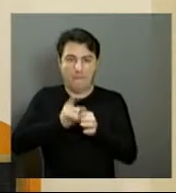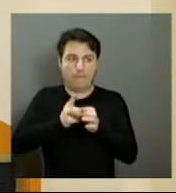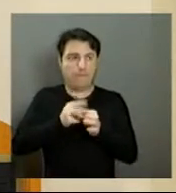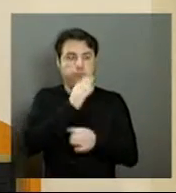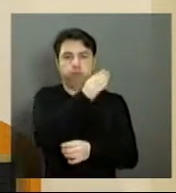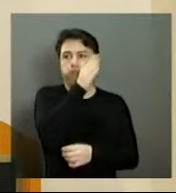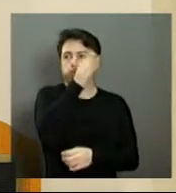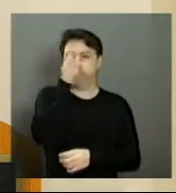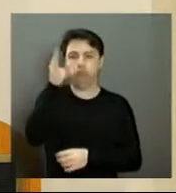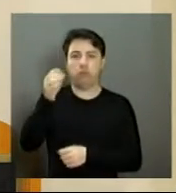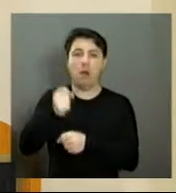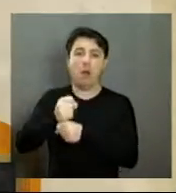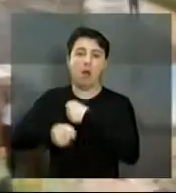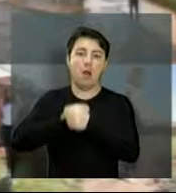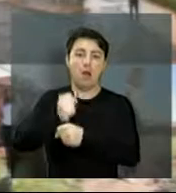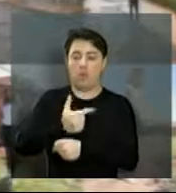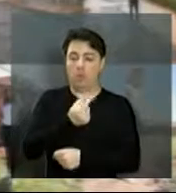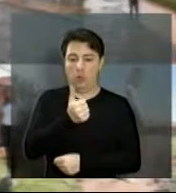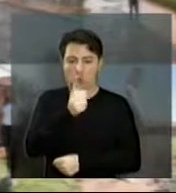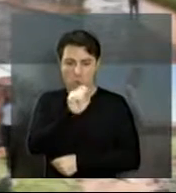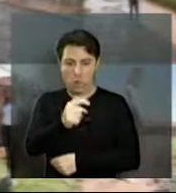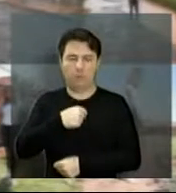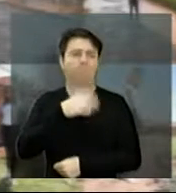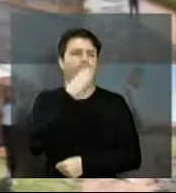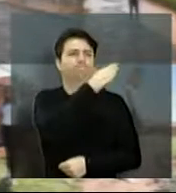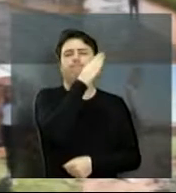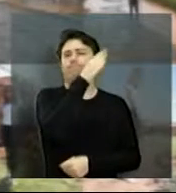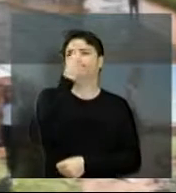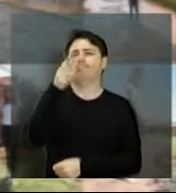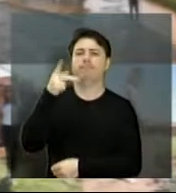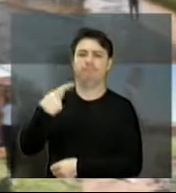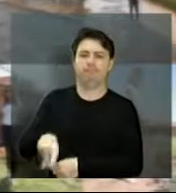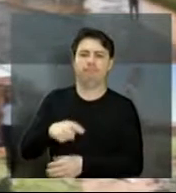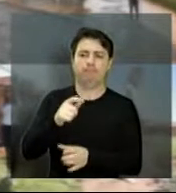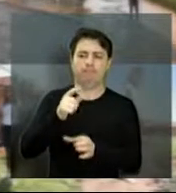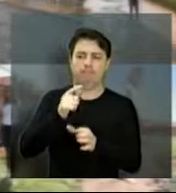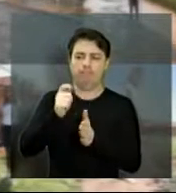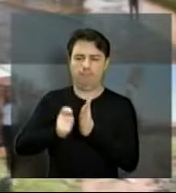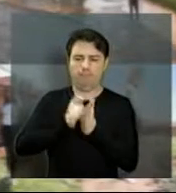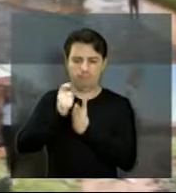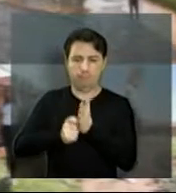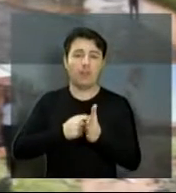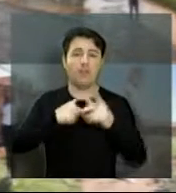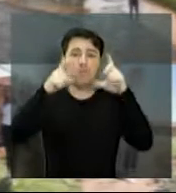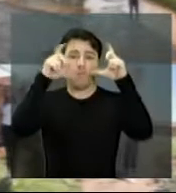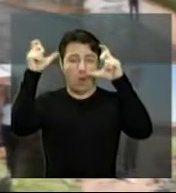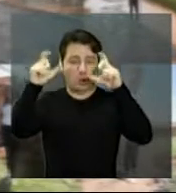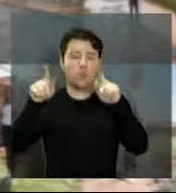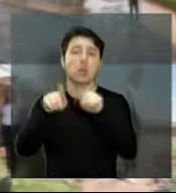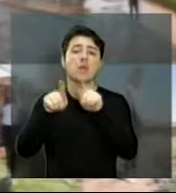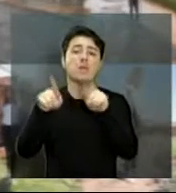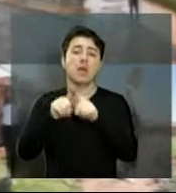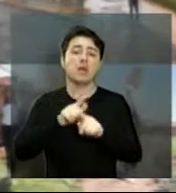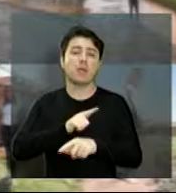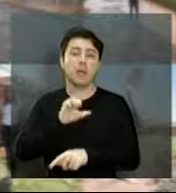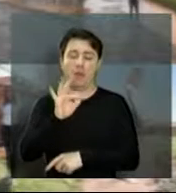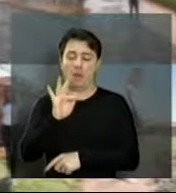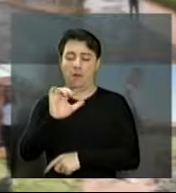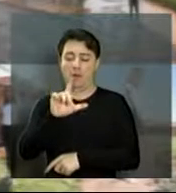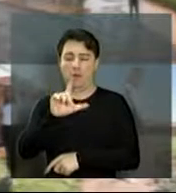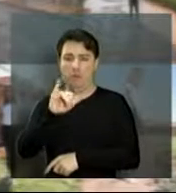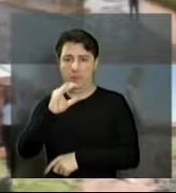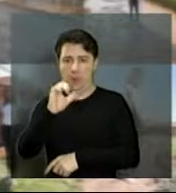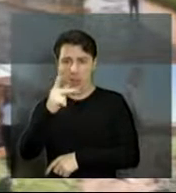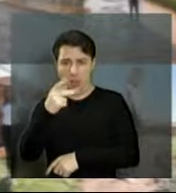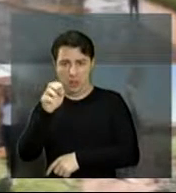no ano de 2018 em Araraquara. Aqui nós temos algumas fotos. No Flickr, nosso Flickr,